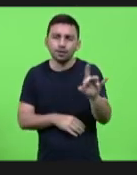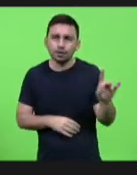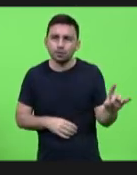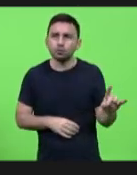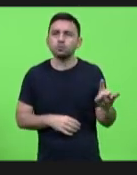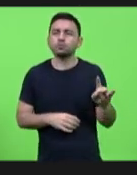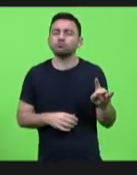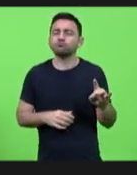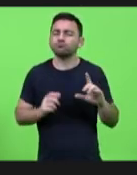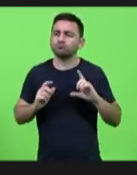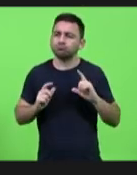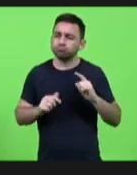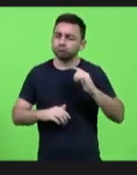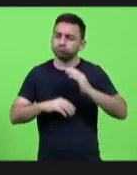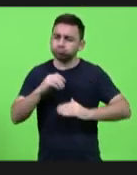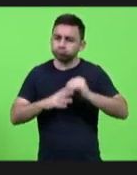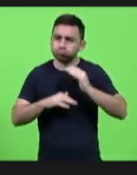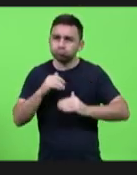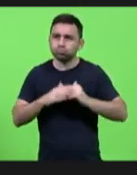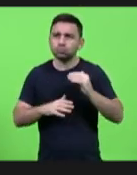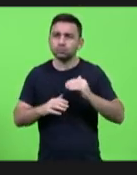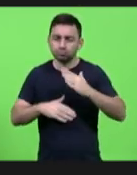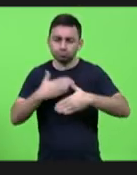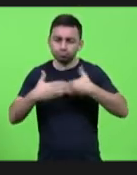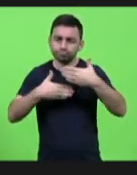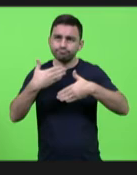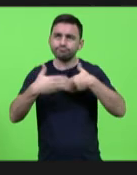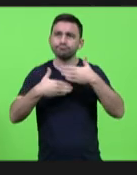a gente possa avançar significativamente